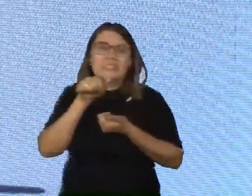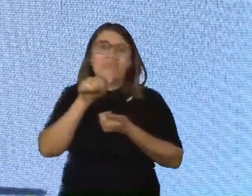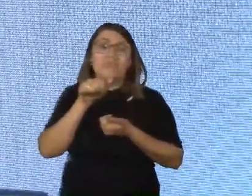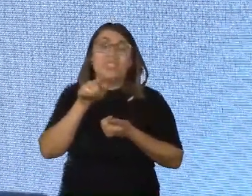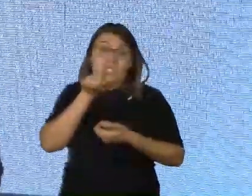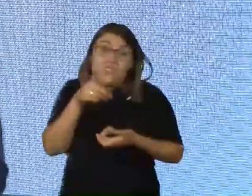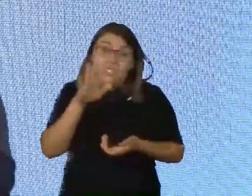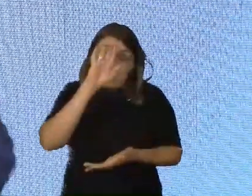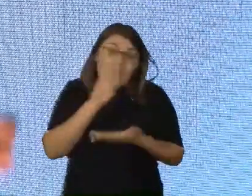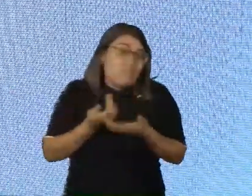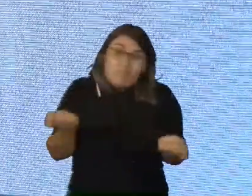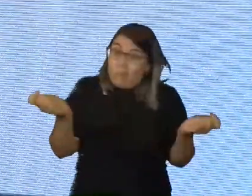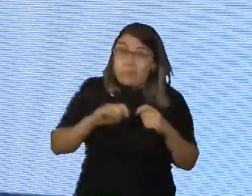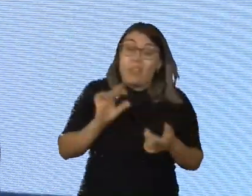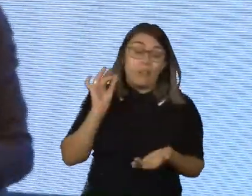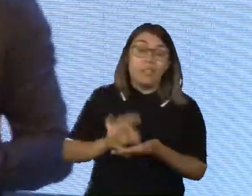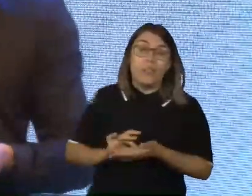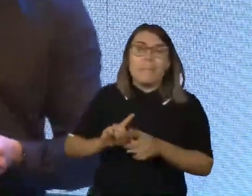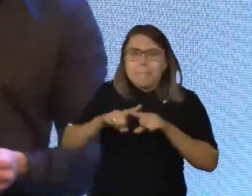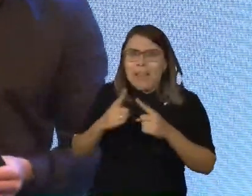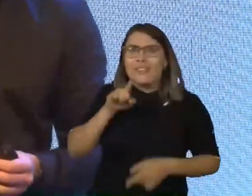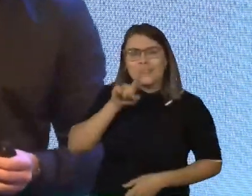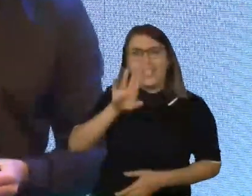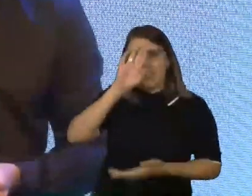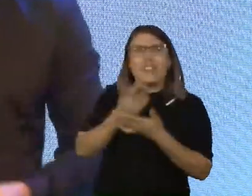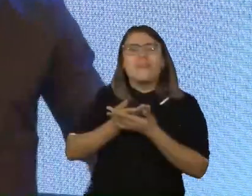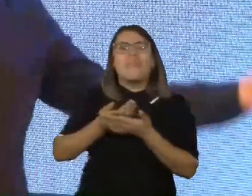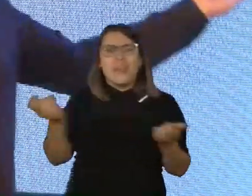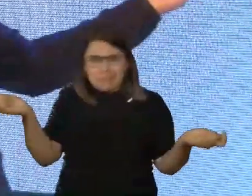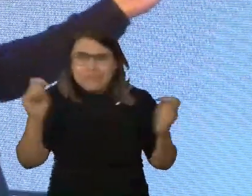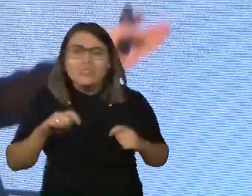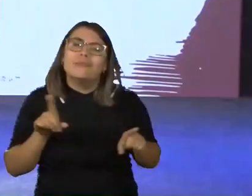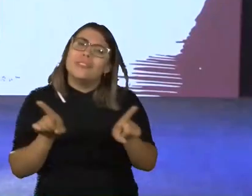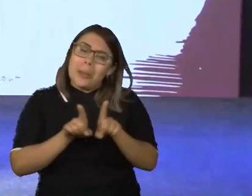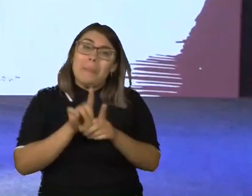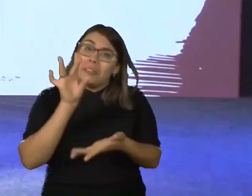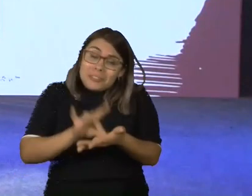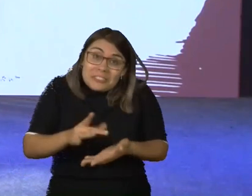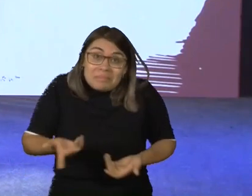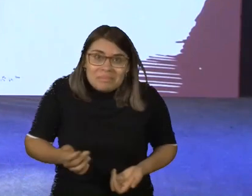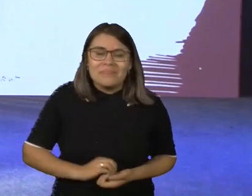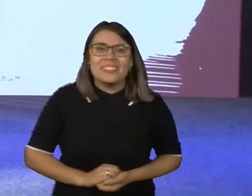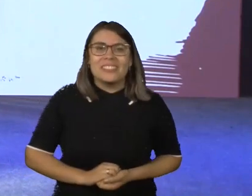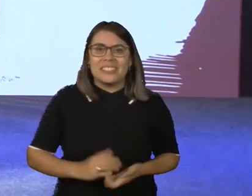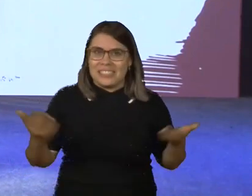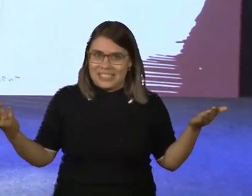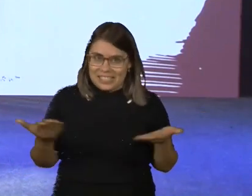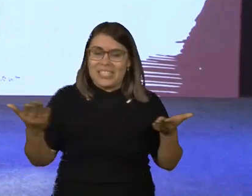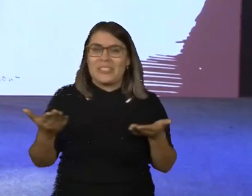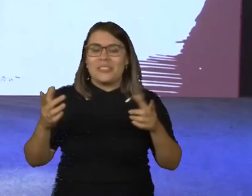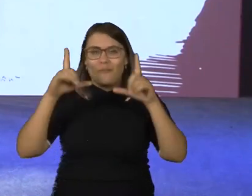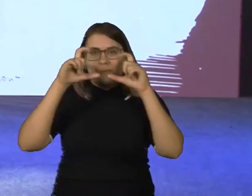possível, você tem razão. Mas se você acredita que é possível, você também tem razão. Eu trago aqui, com autorização, a